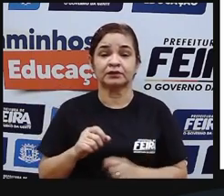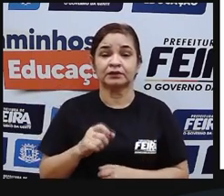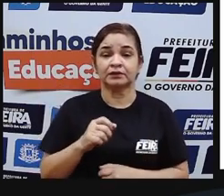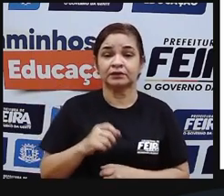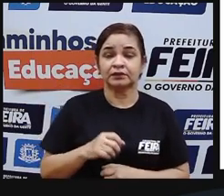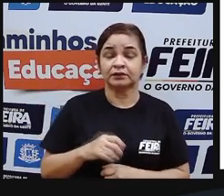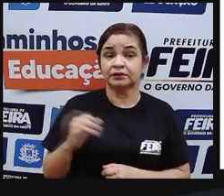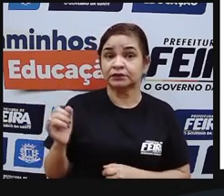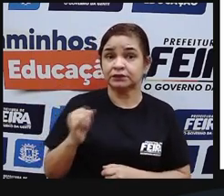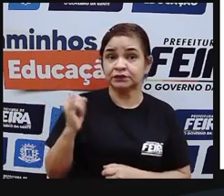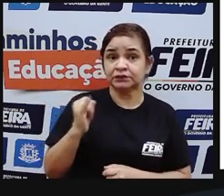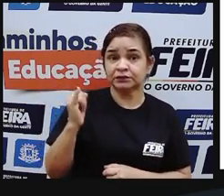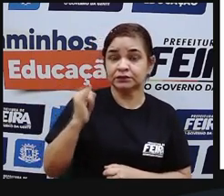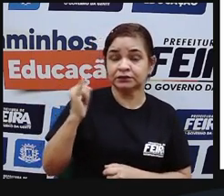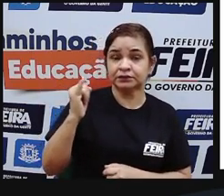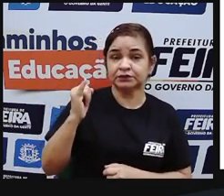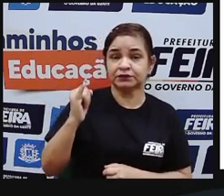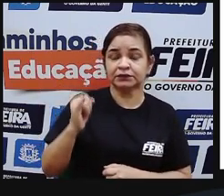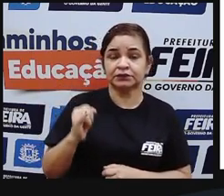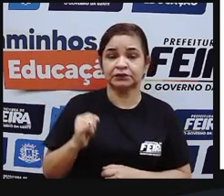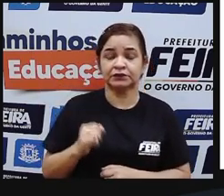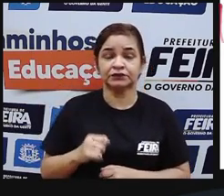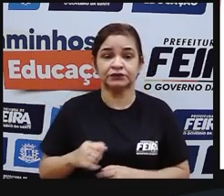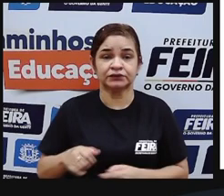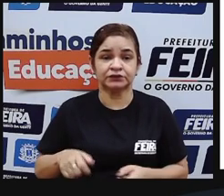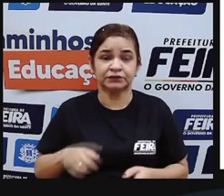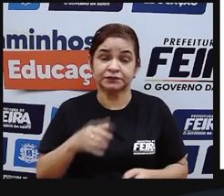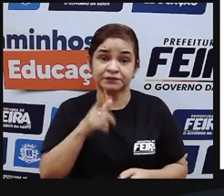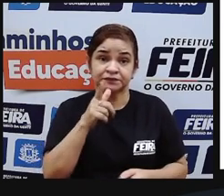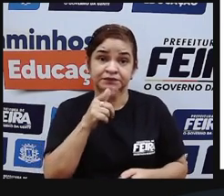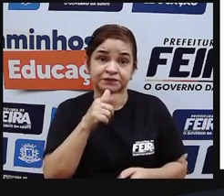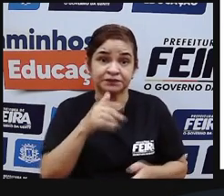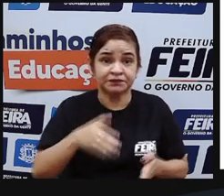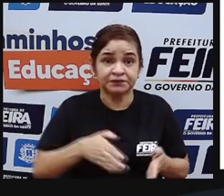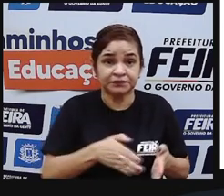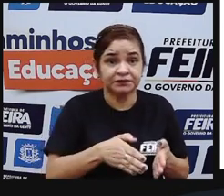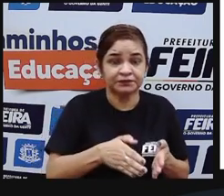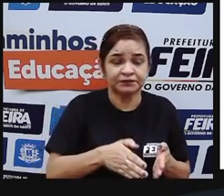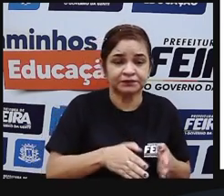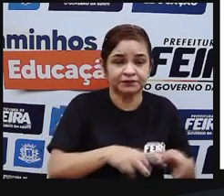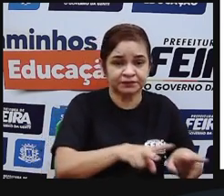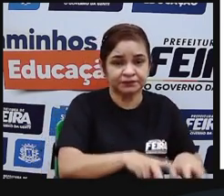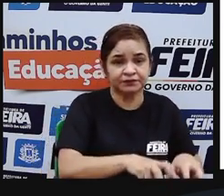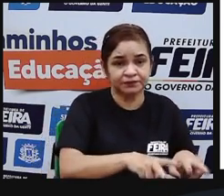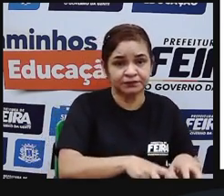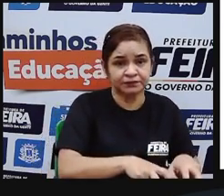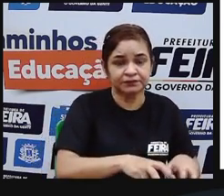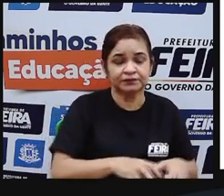fantástico para produzir agricultura vamos conhecer os aztecas